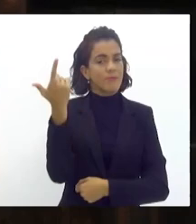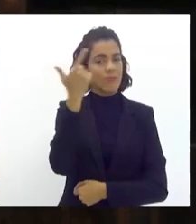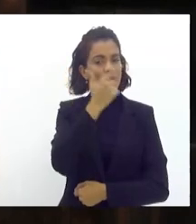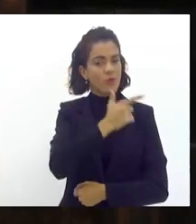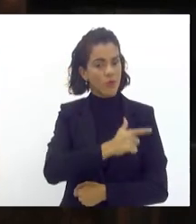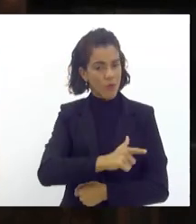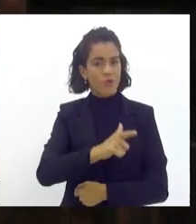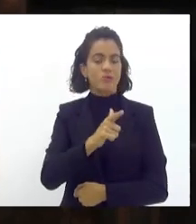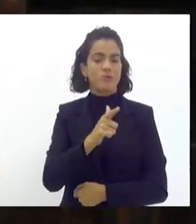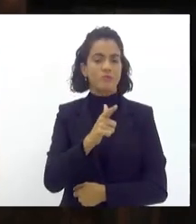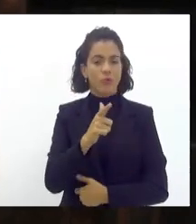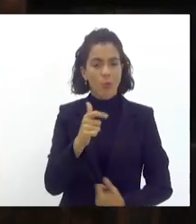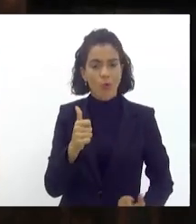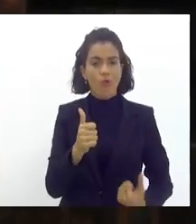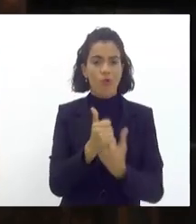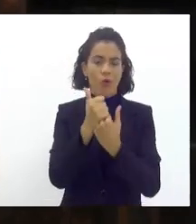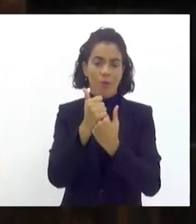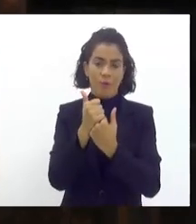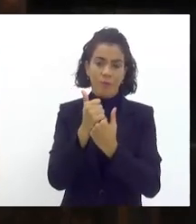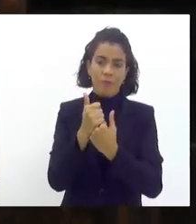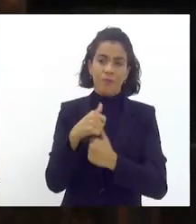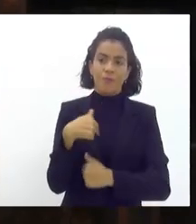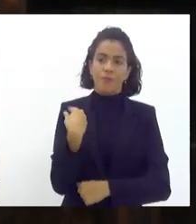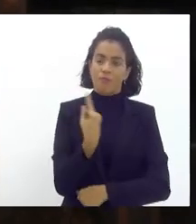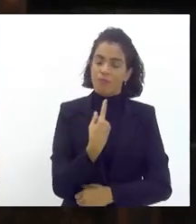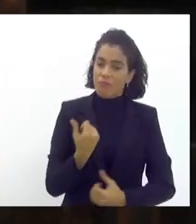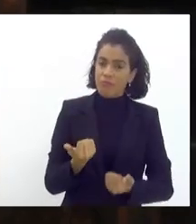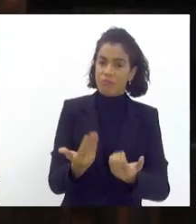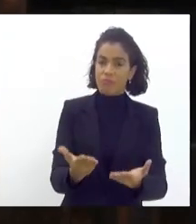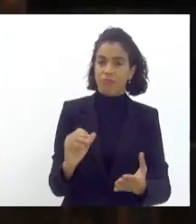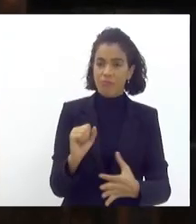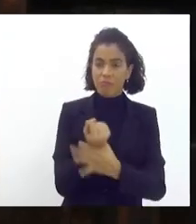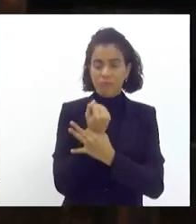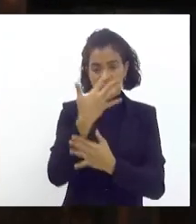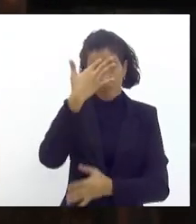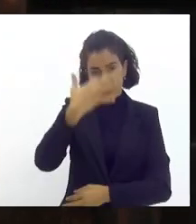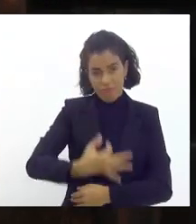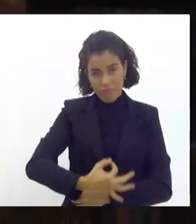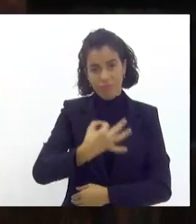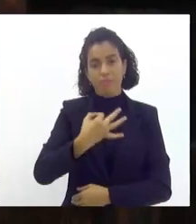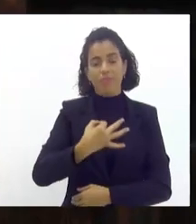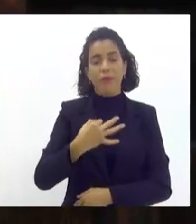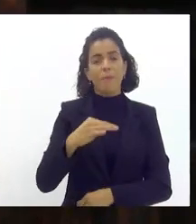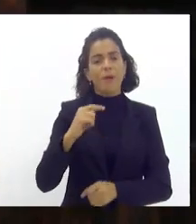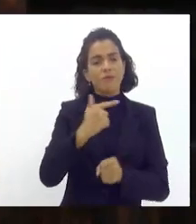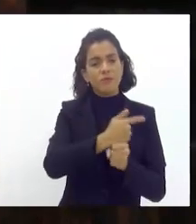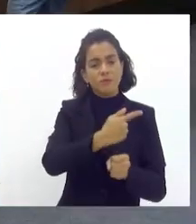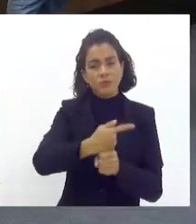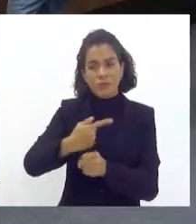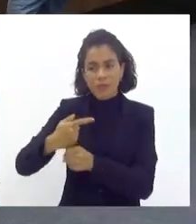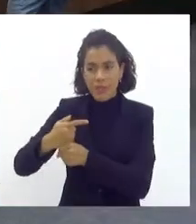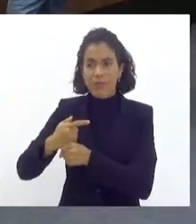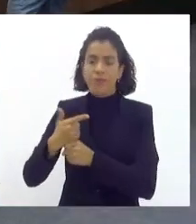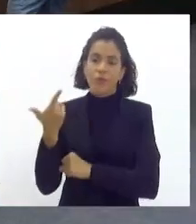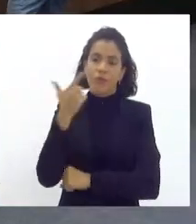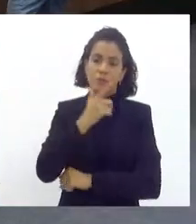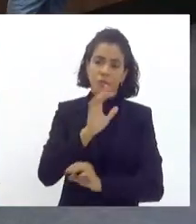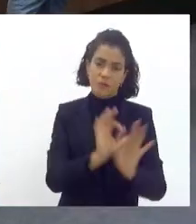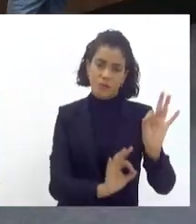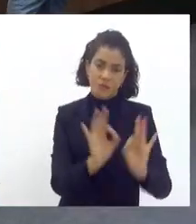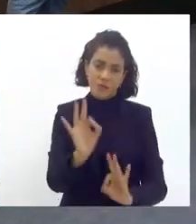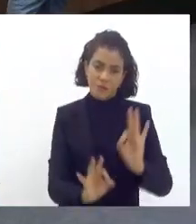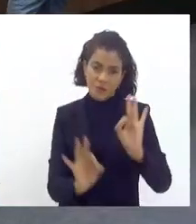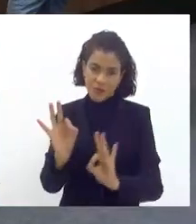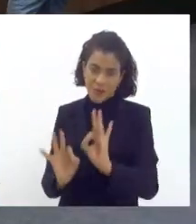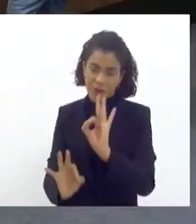isso também como um fomento para que a gente dê um pouco mais de segurança e um pouco mais de certeza para que as escolas consigam se programar e realizar também